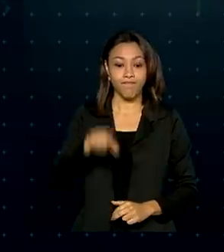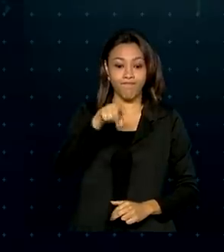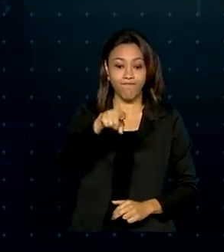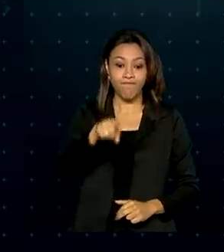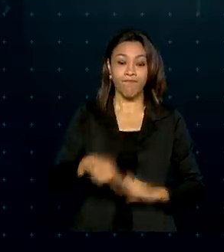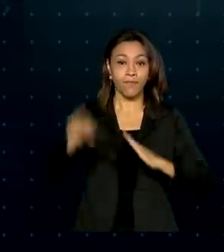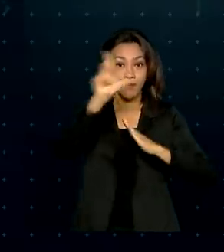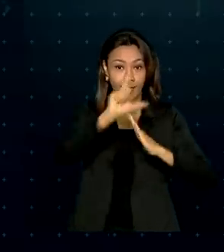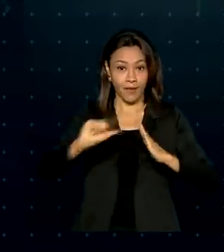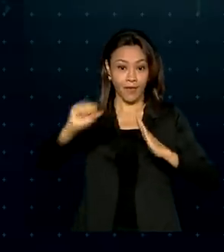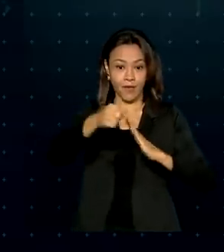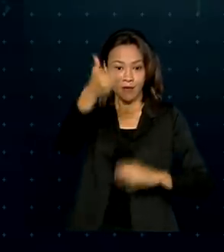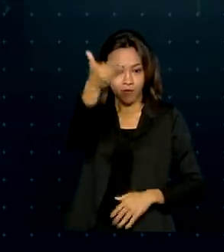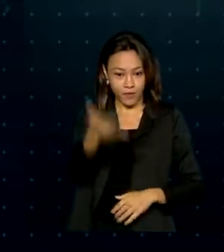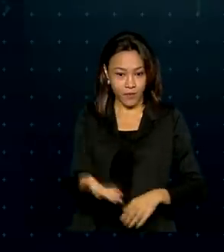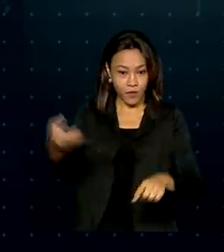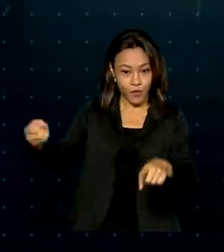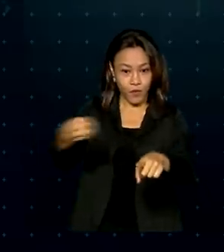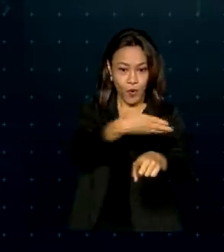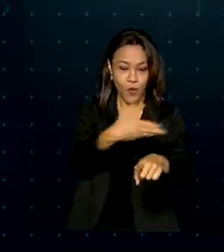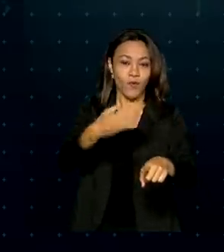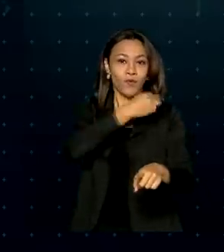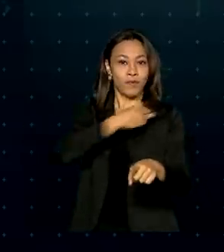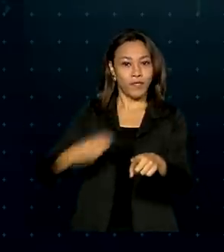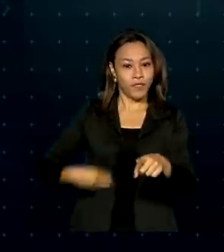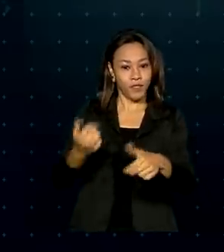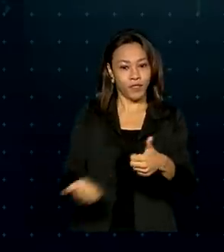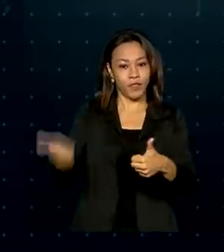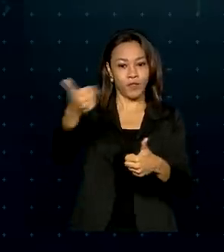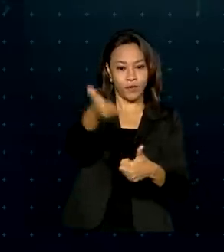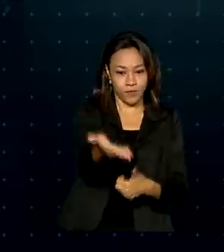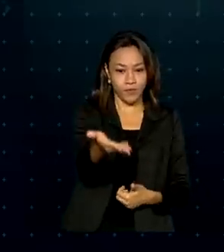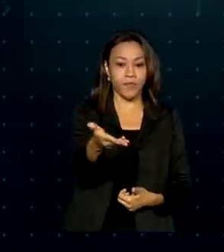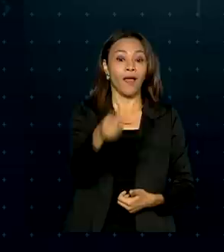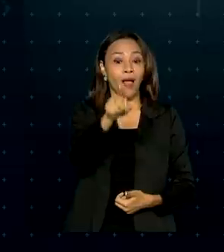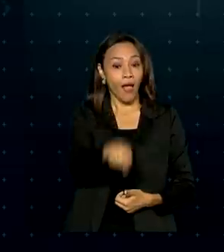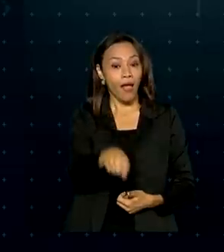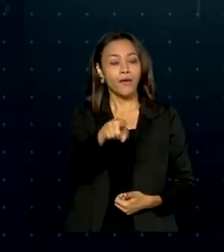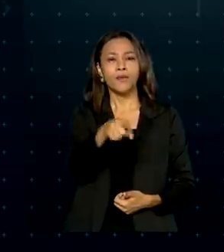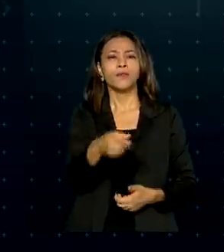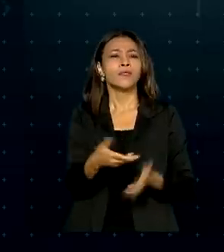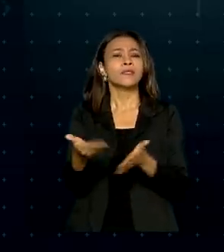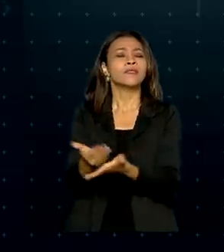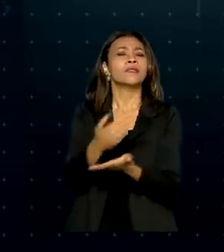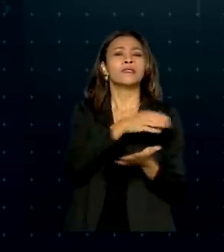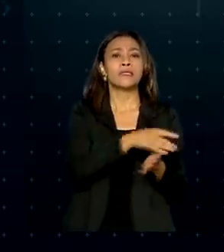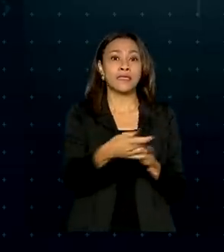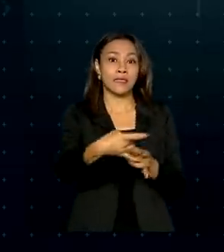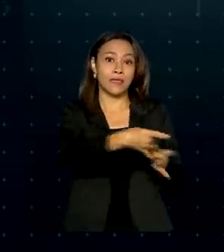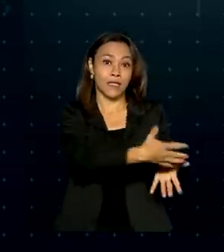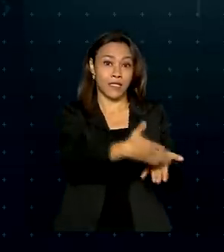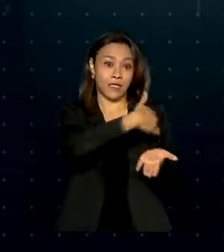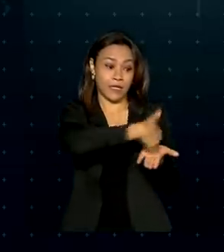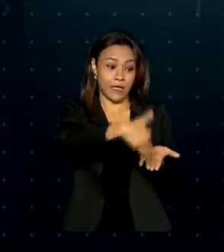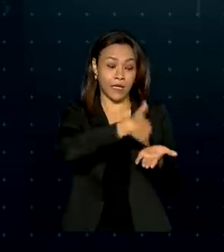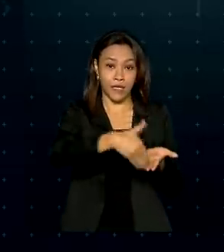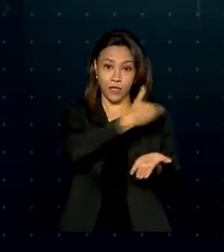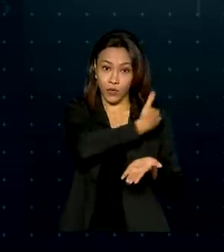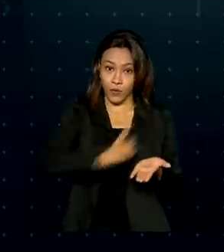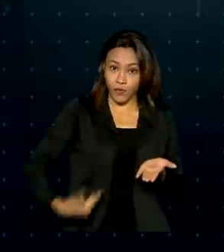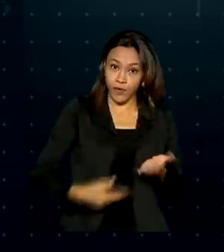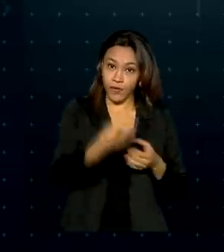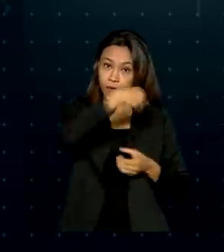Casa Civil, o novo ministro é o general Luiz Eduardo Ramos, que deixa a Secretaria de Governo da Presidência da